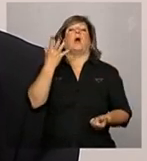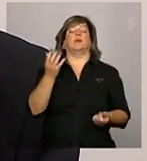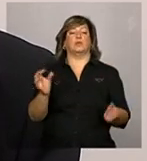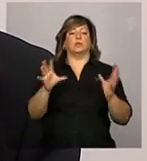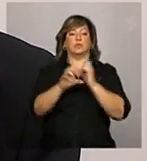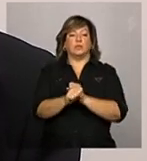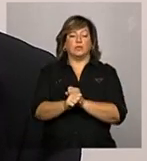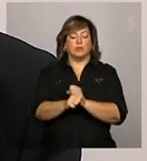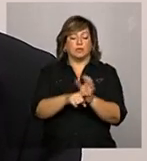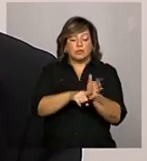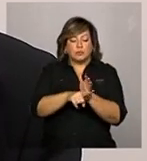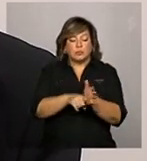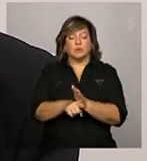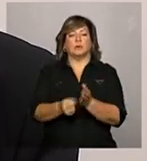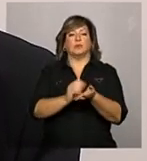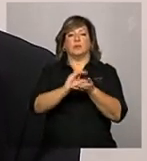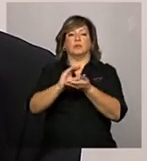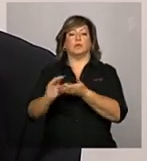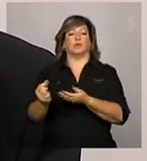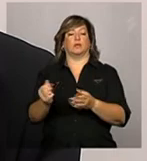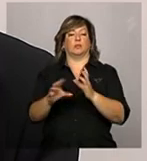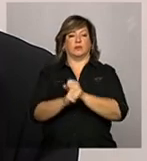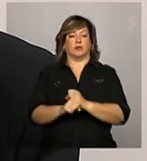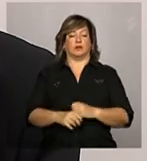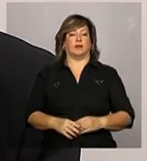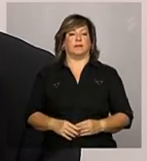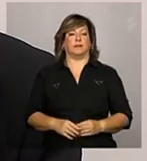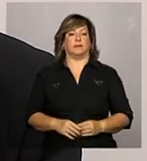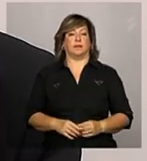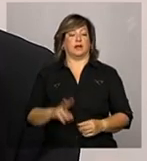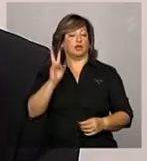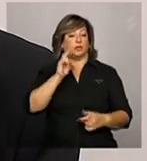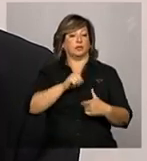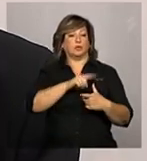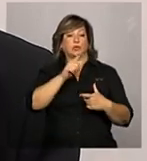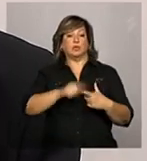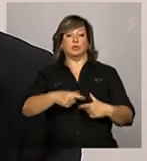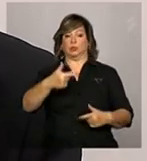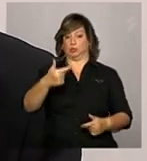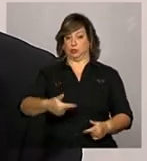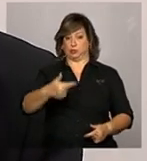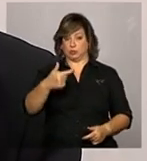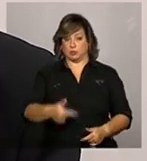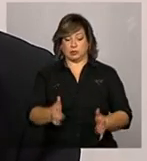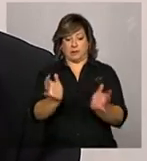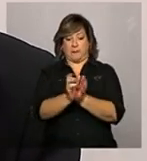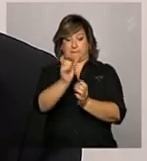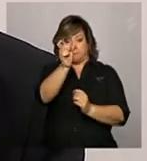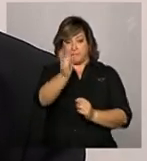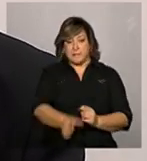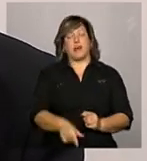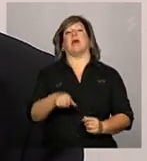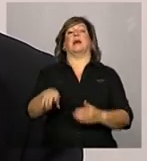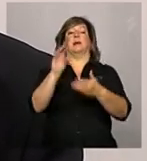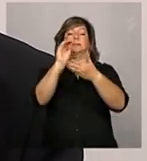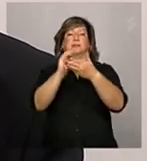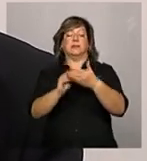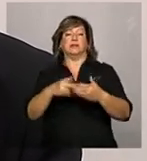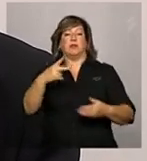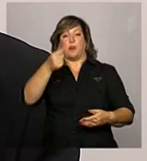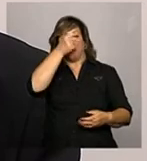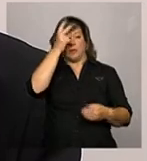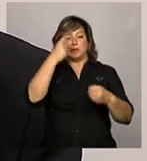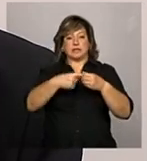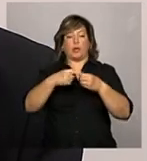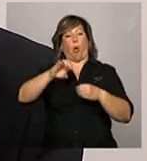exercício de aplicações financeiras. Com relação à segunda parte, que é de fato a parte do preenchimento do município ou